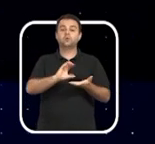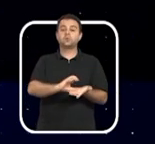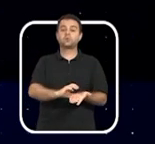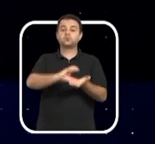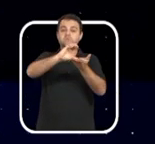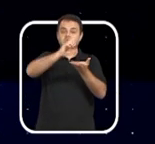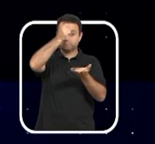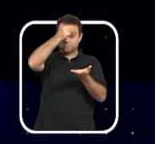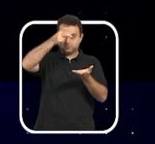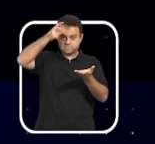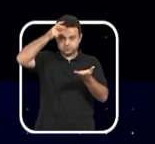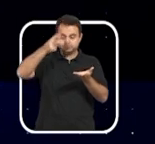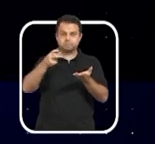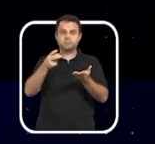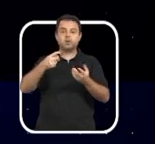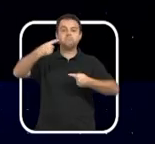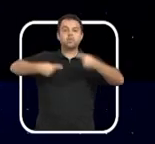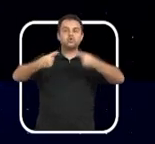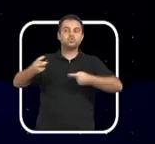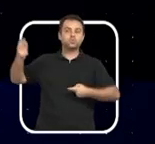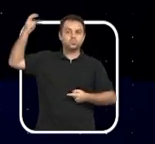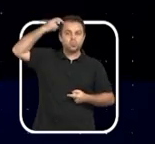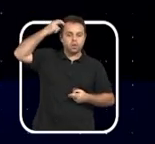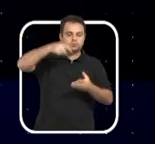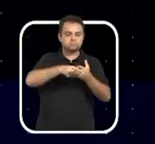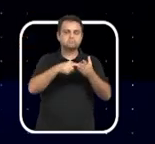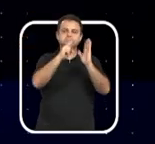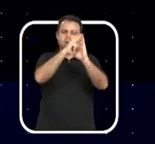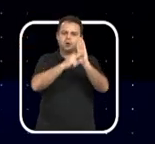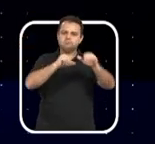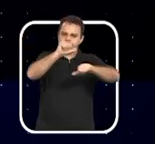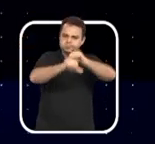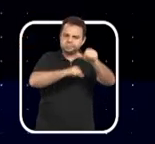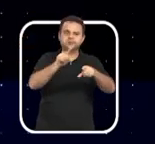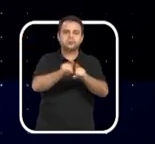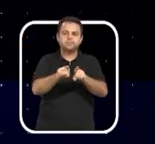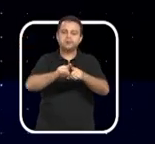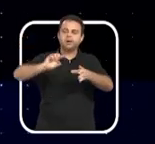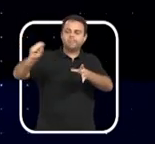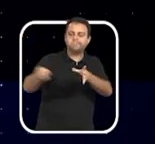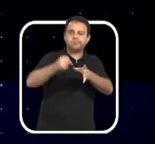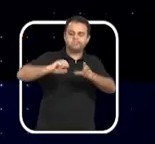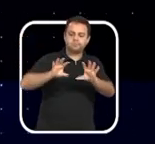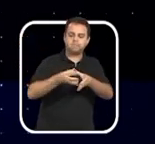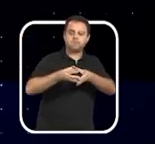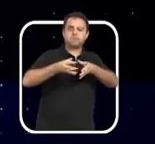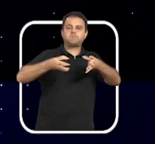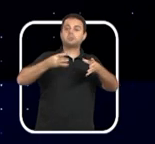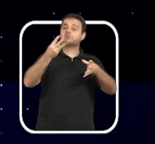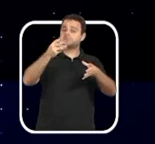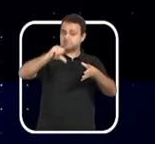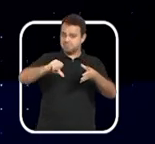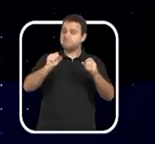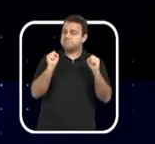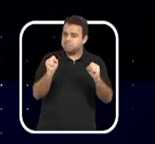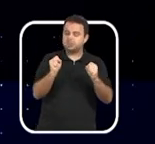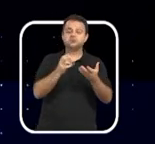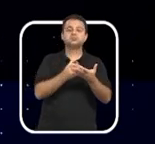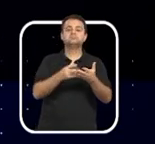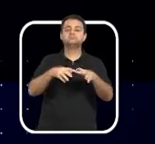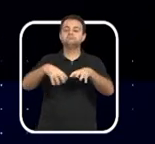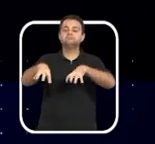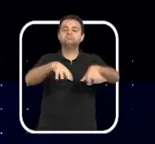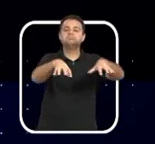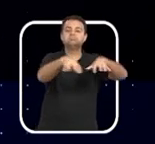Conselho Municipal de Políticas Culturais, ampliando o número de membros para 39, divididos